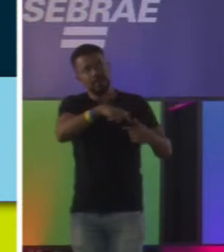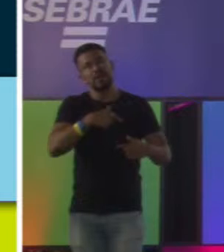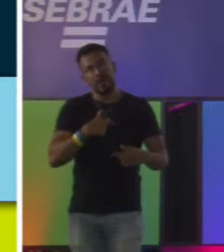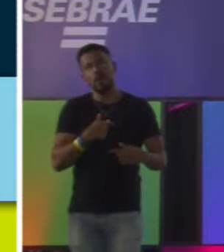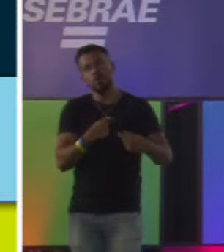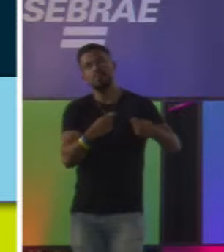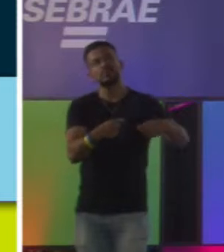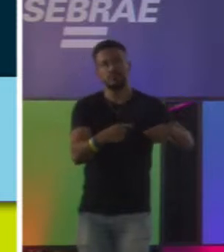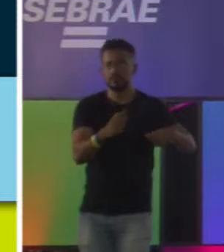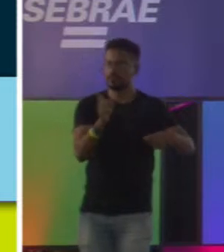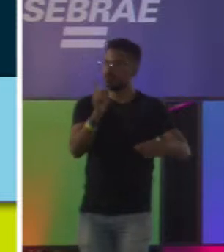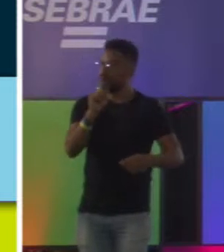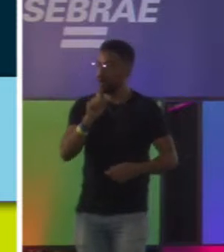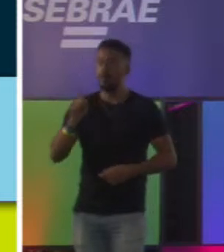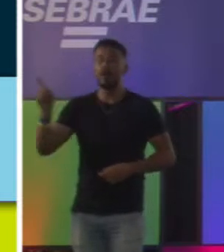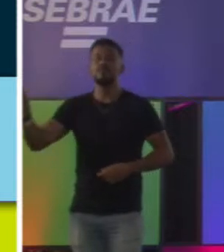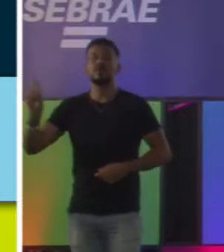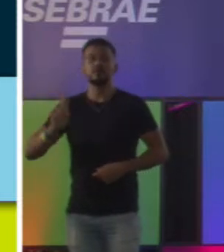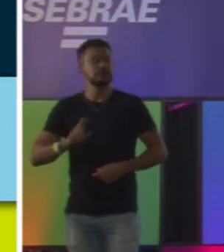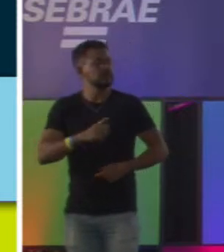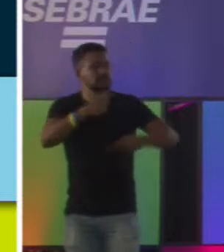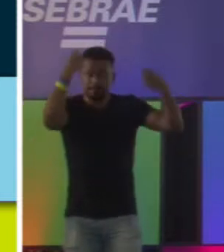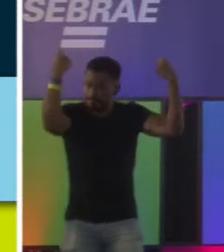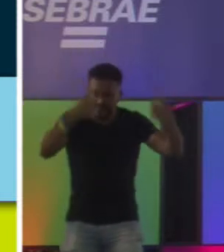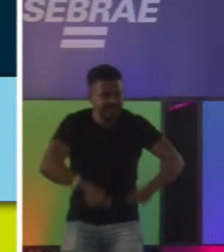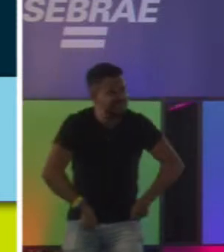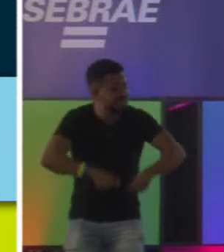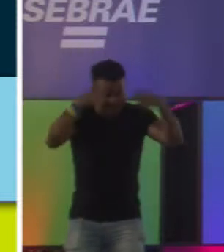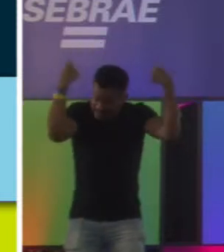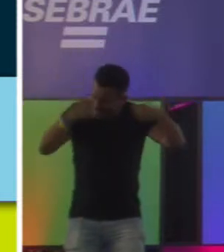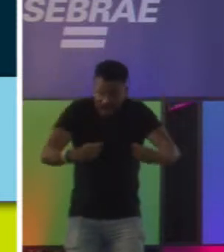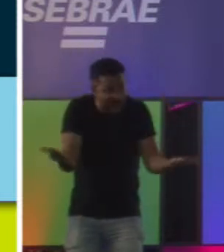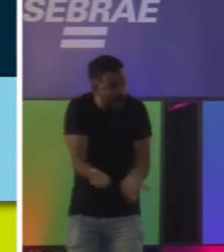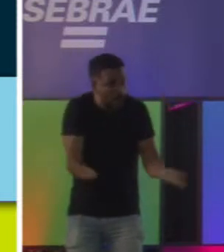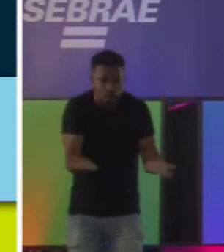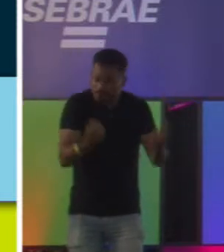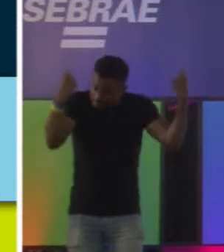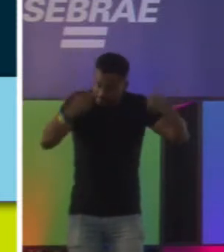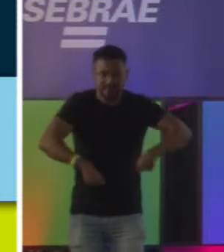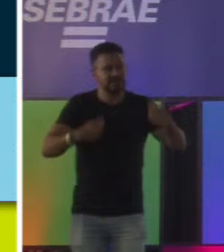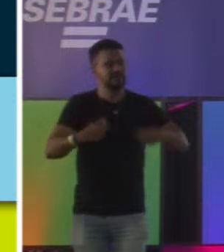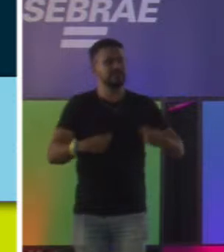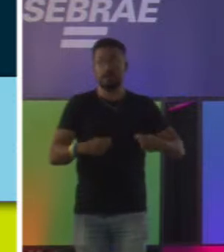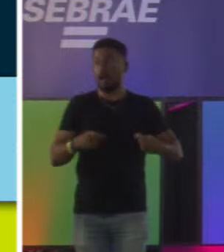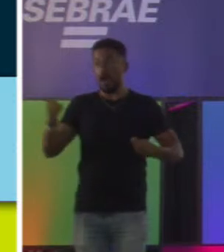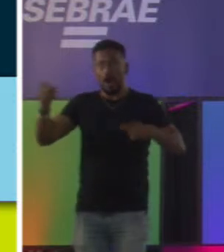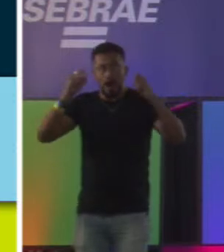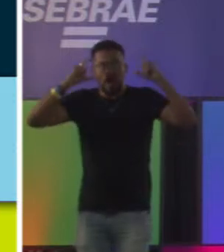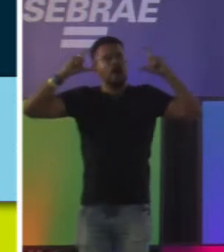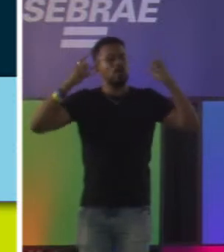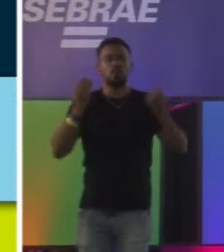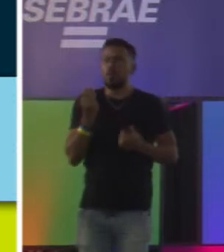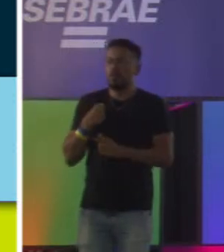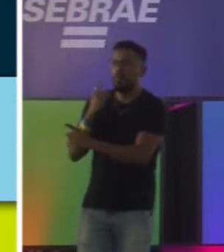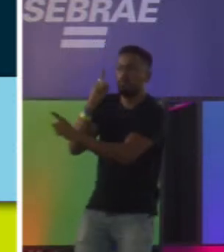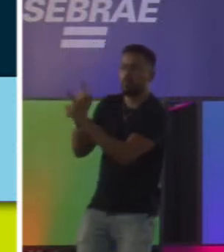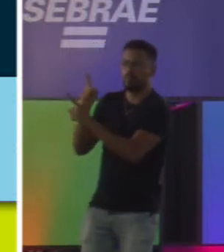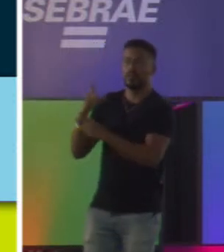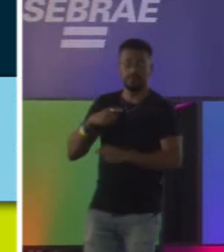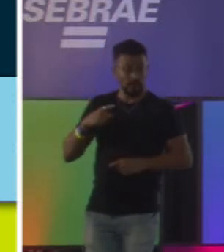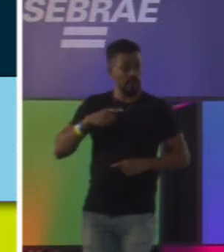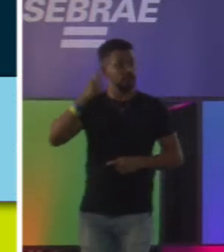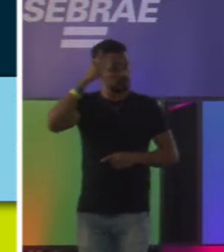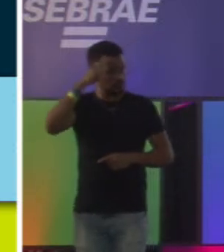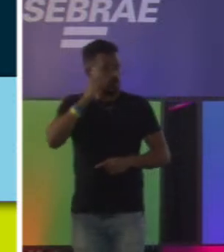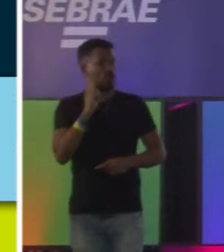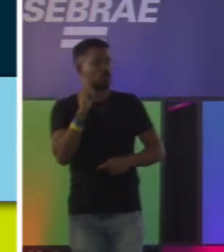isso. E sem dizer, cara, isso aqui tem que estar resolvido o mais rápido possível. E aí, tem um case para vocês para